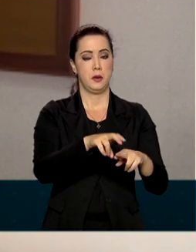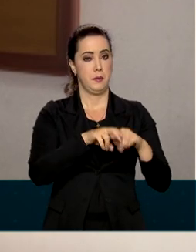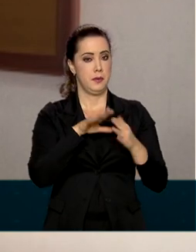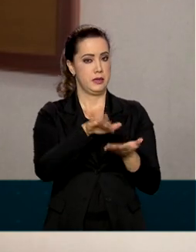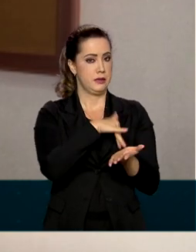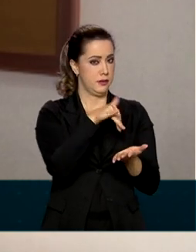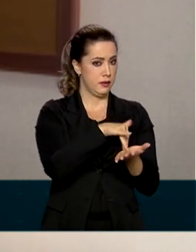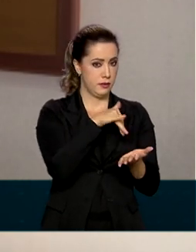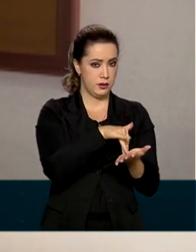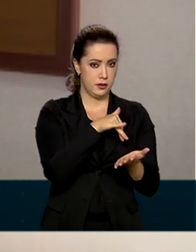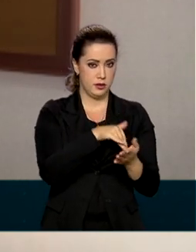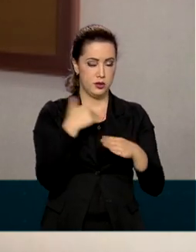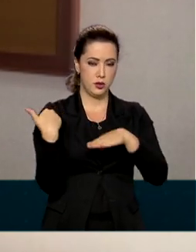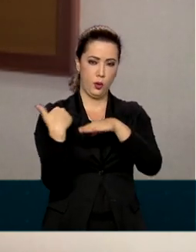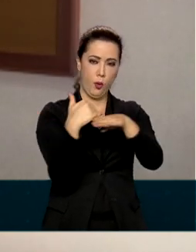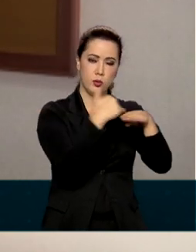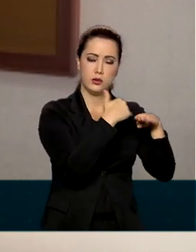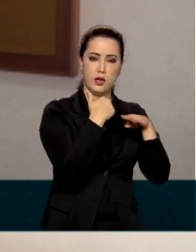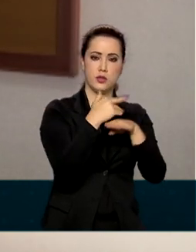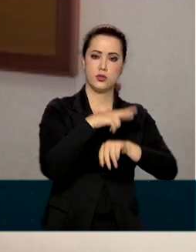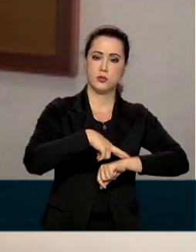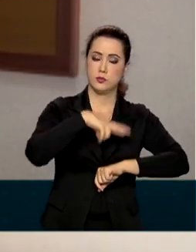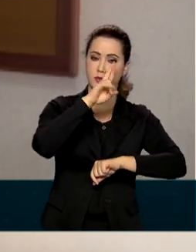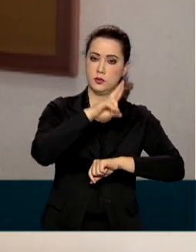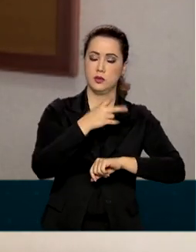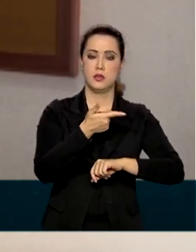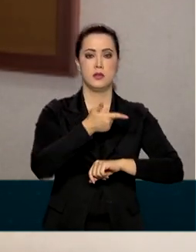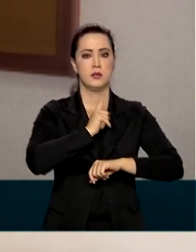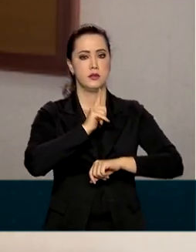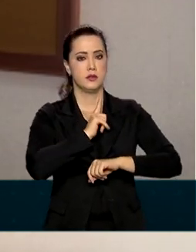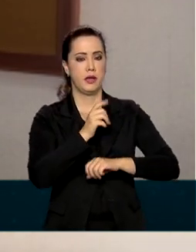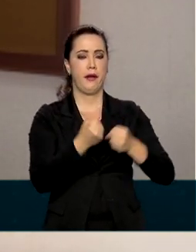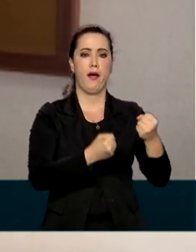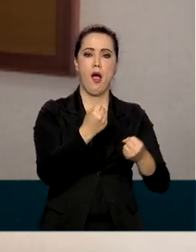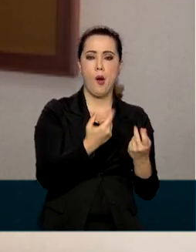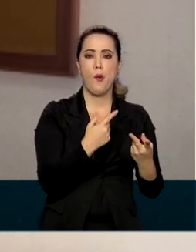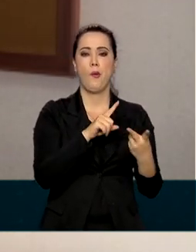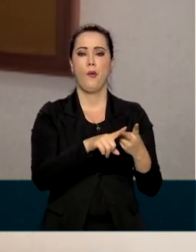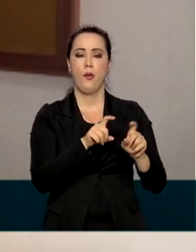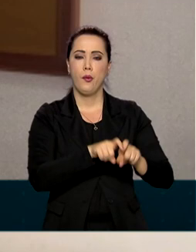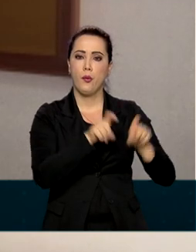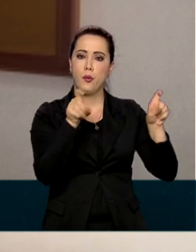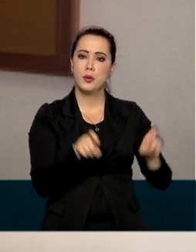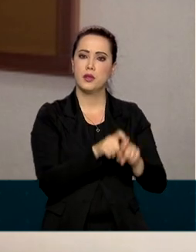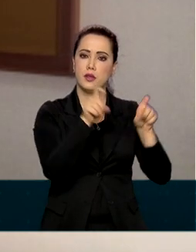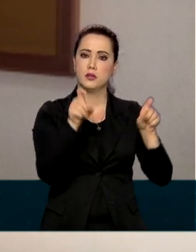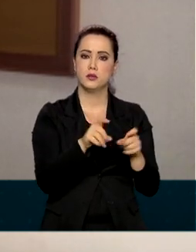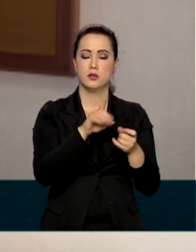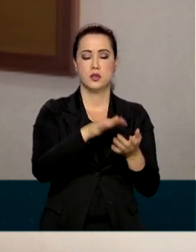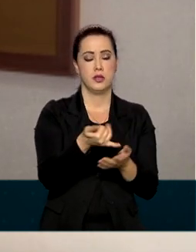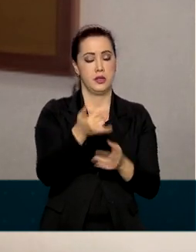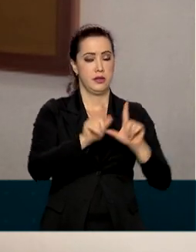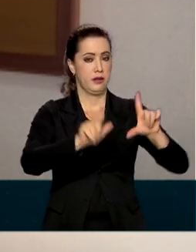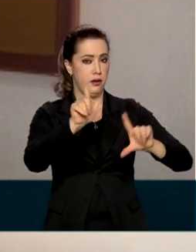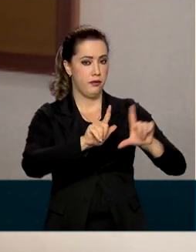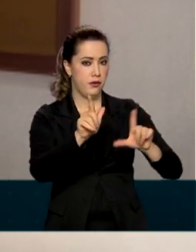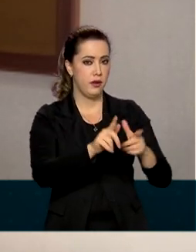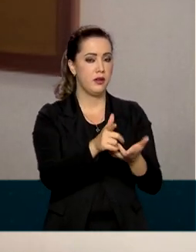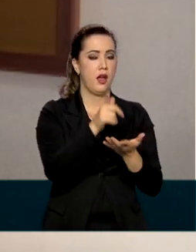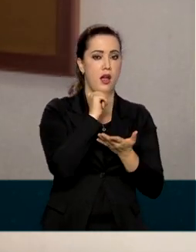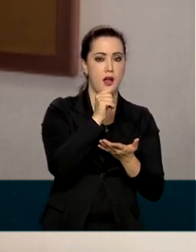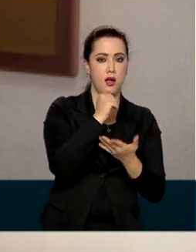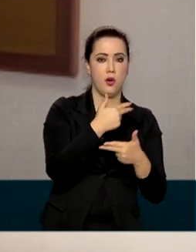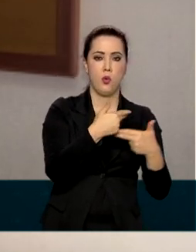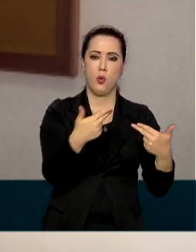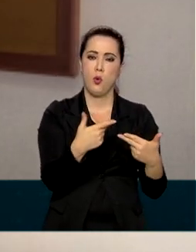Secretaria da Igualdade Racial, contêm veículos, computadores, smart TVs, bebedouros,